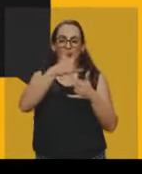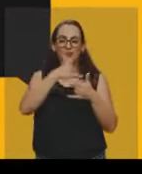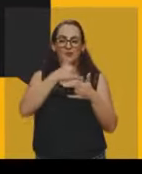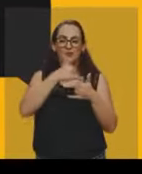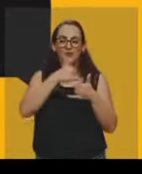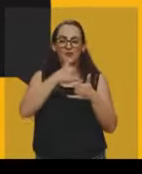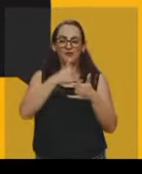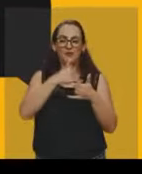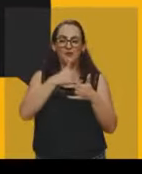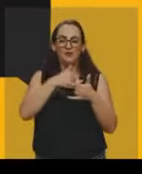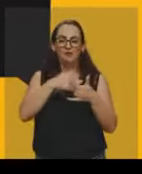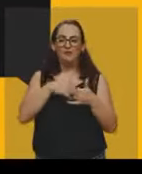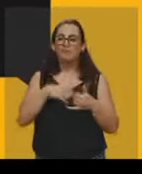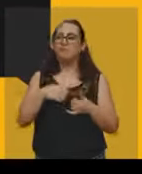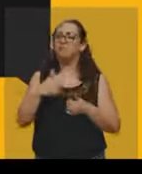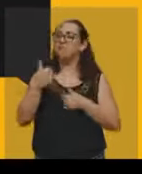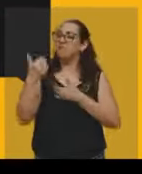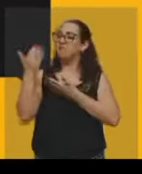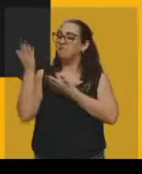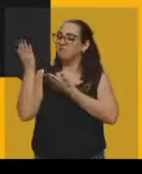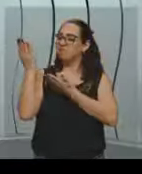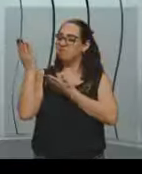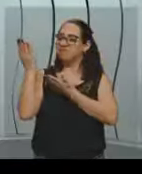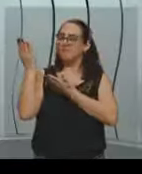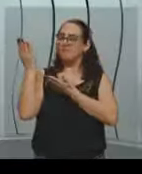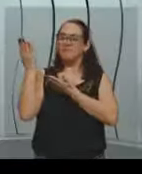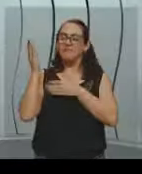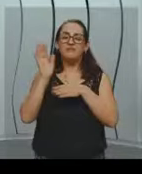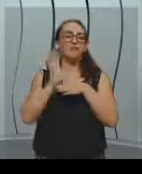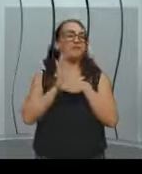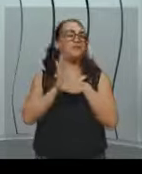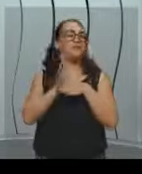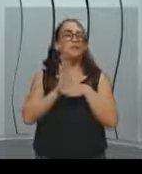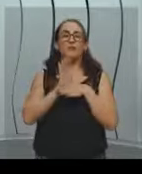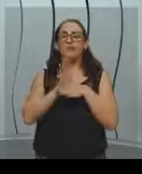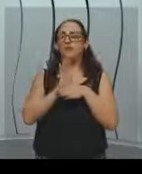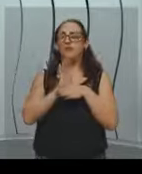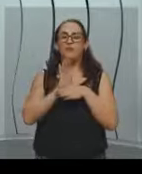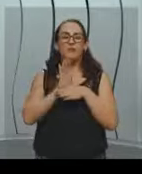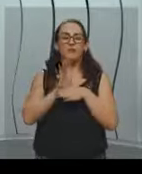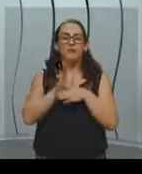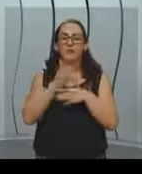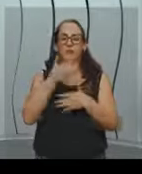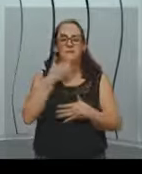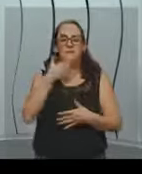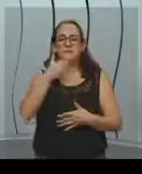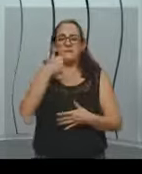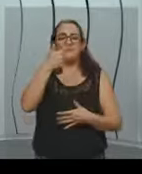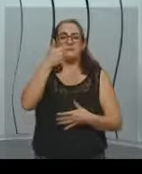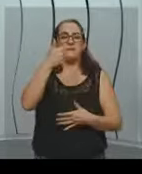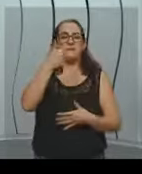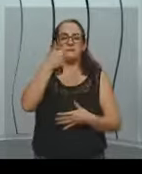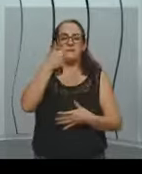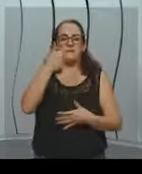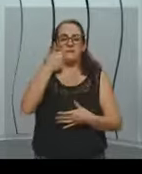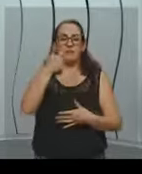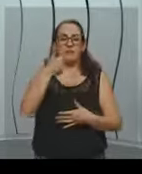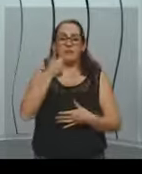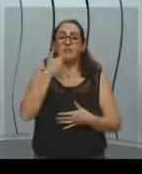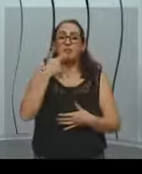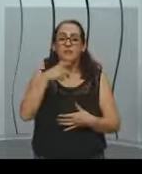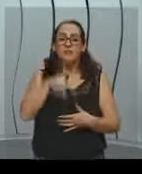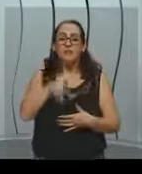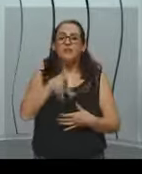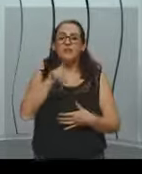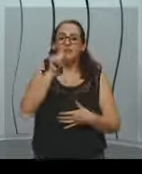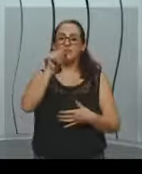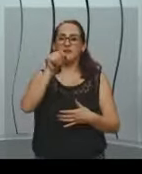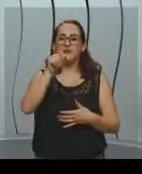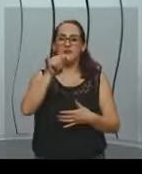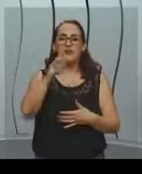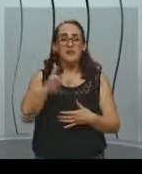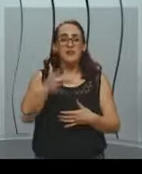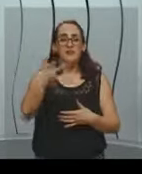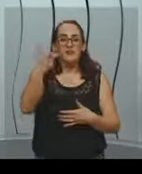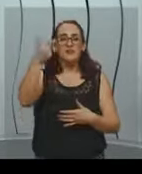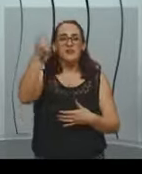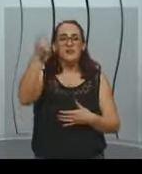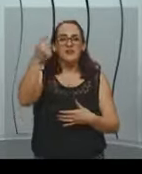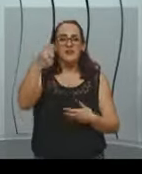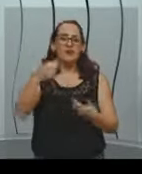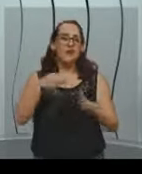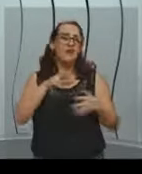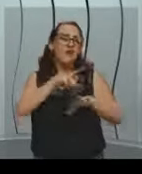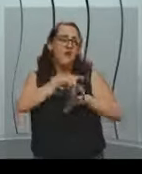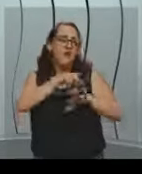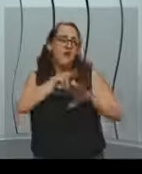século. Nós temos filmes feitos a partir de desenhos, filmes feitos a partir da massinha de modelar,